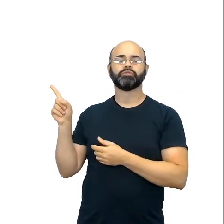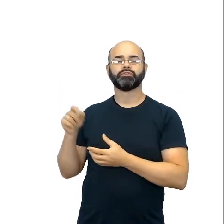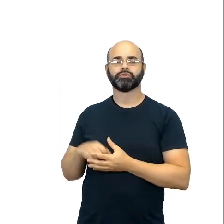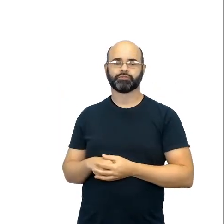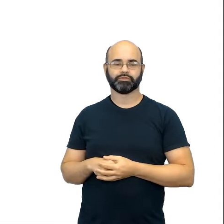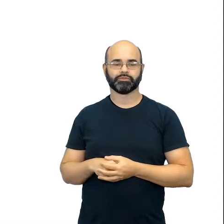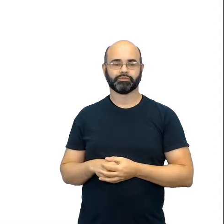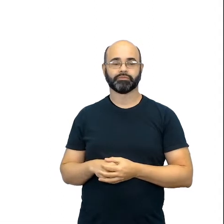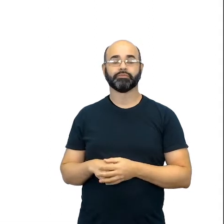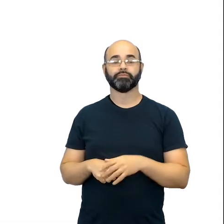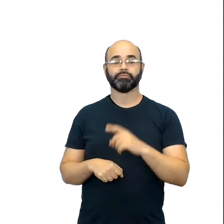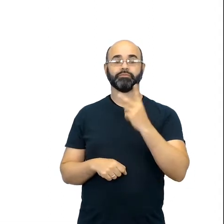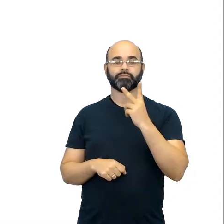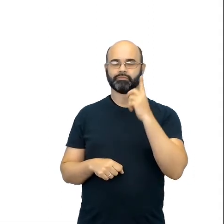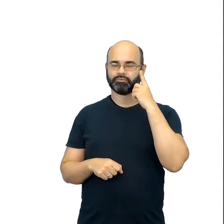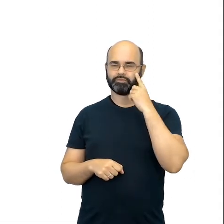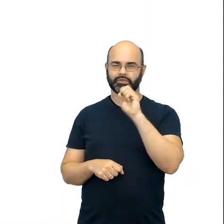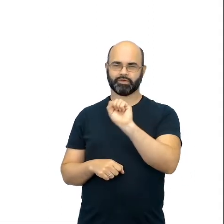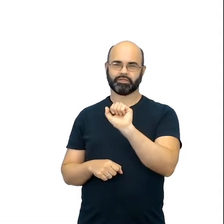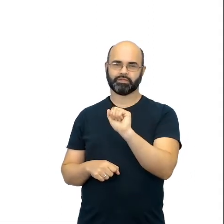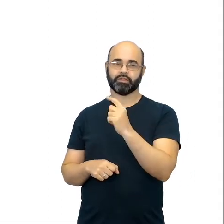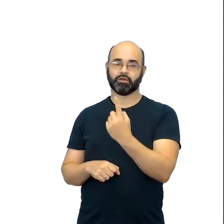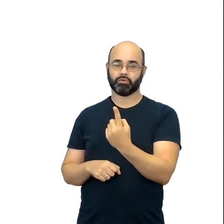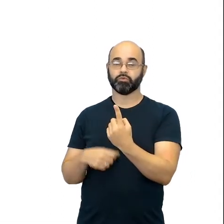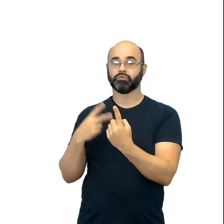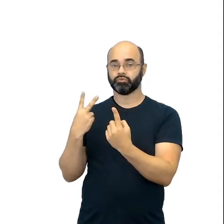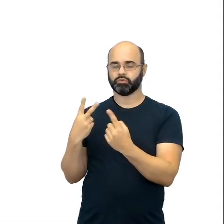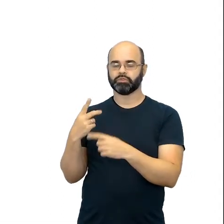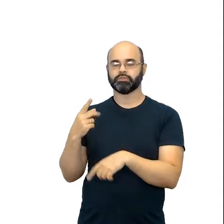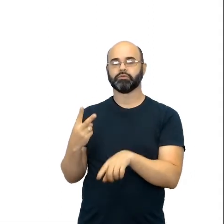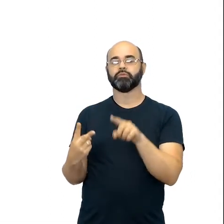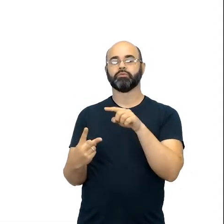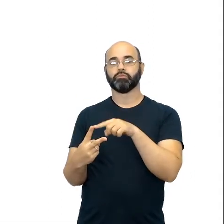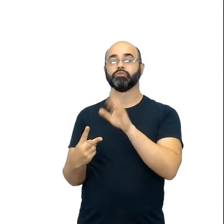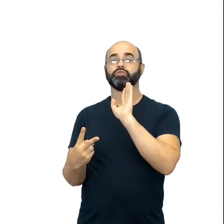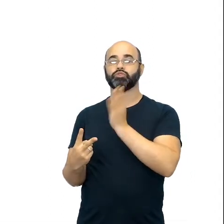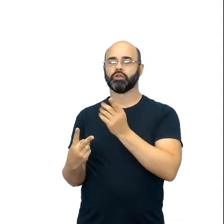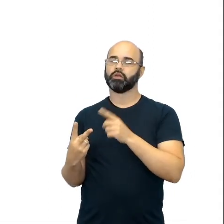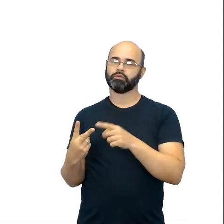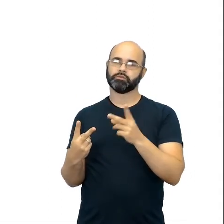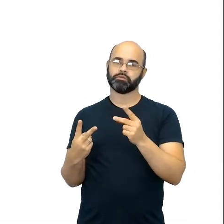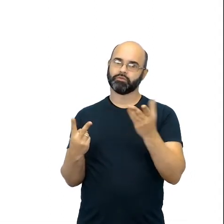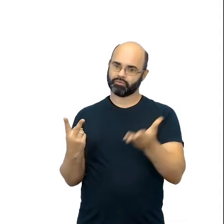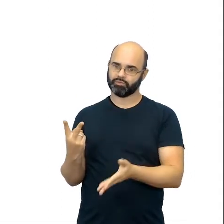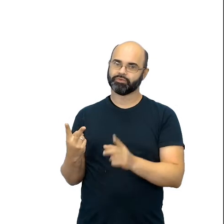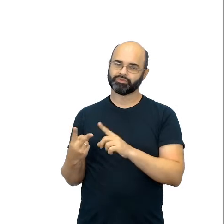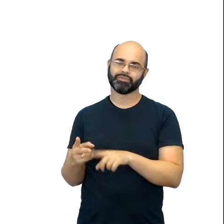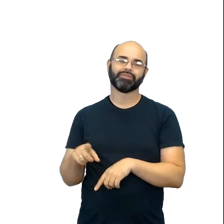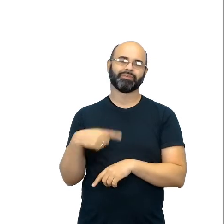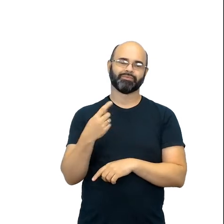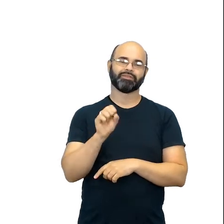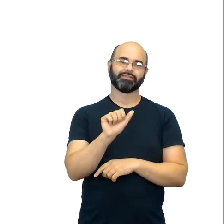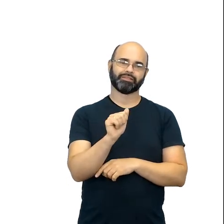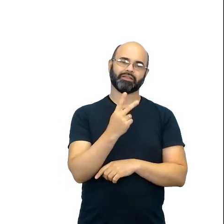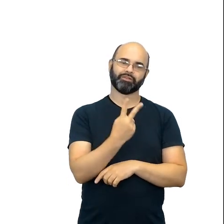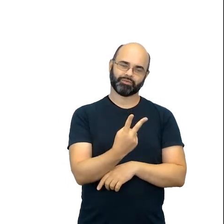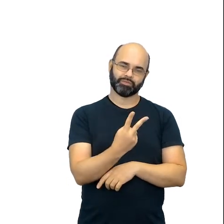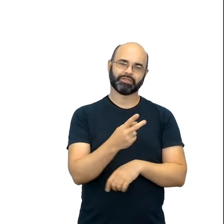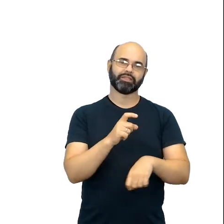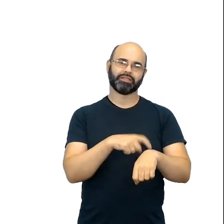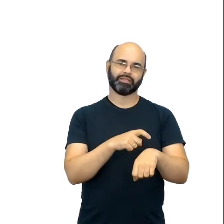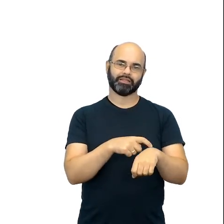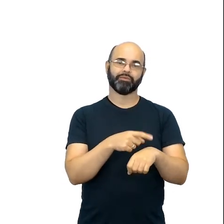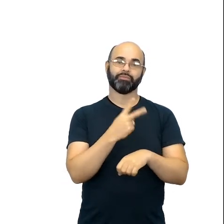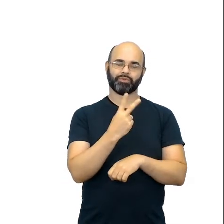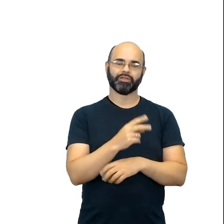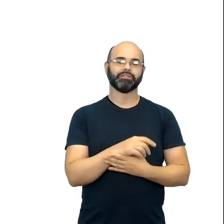pautas para a ESA1. Uma já aconteceu, a outra é essa que vocês estão assistindo. Vamos ter duas pautas para a ESA2, duas pautas